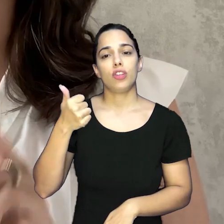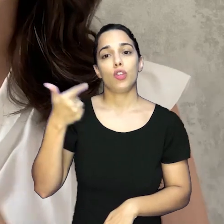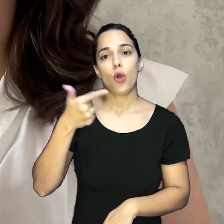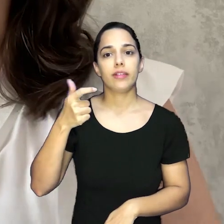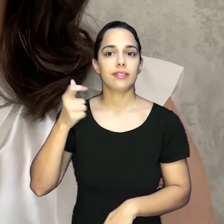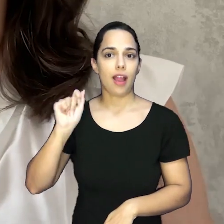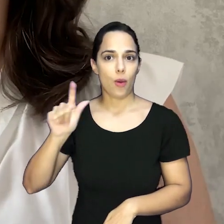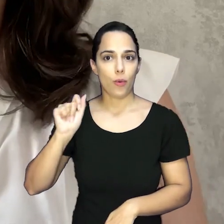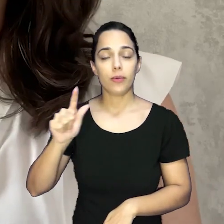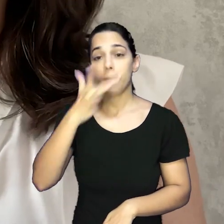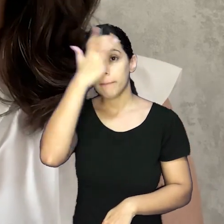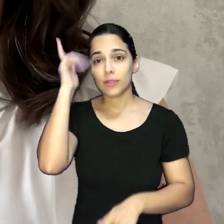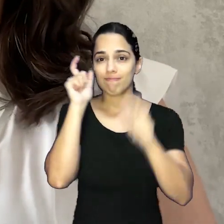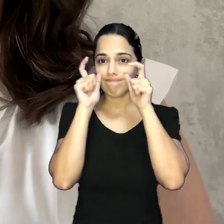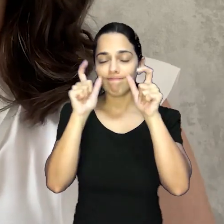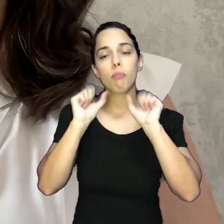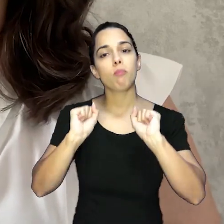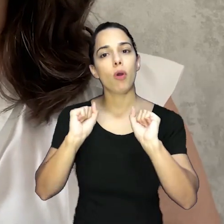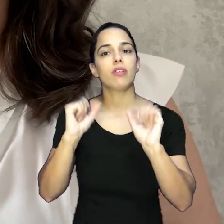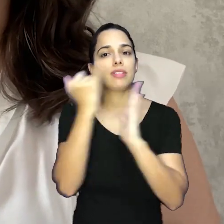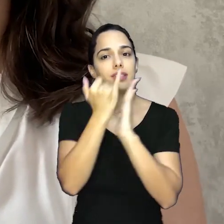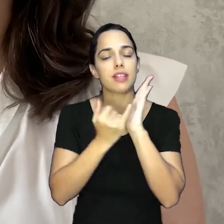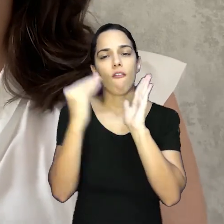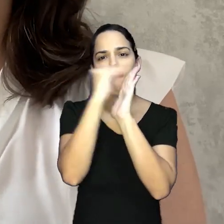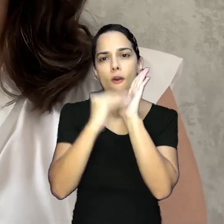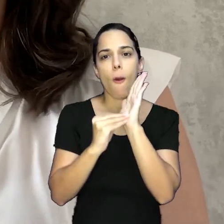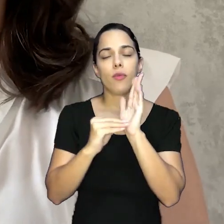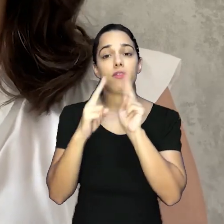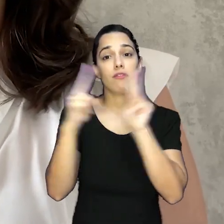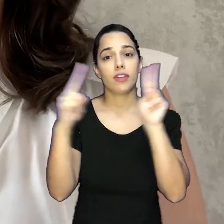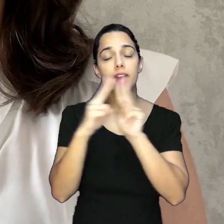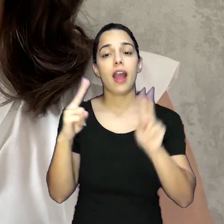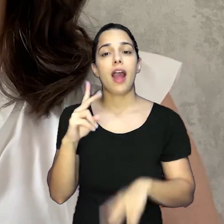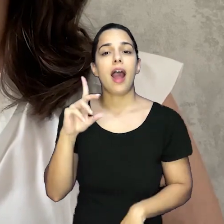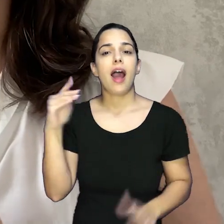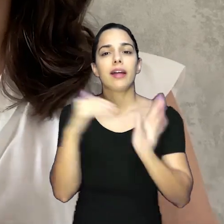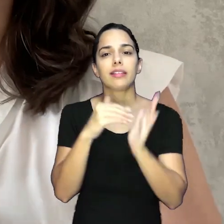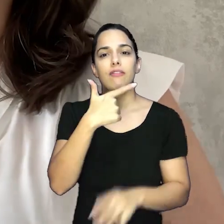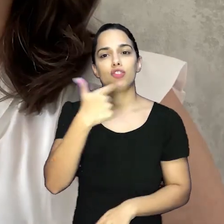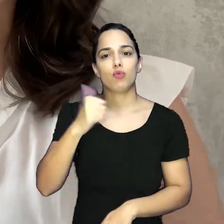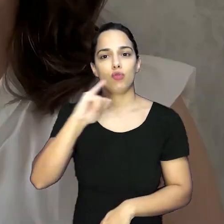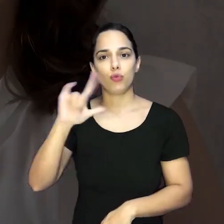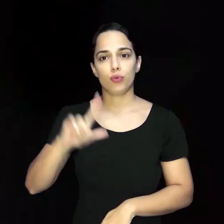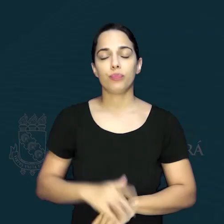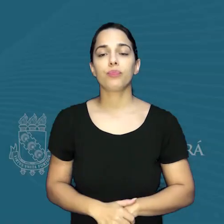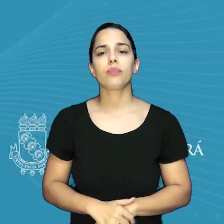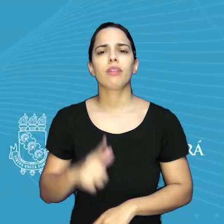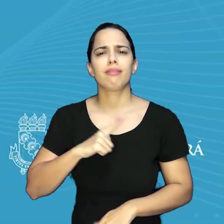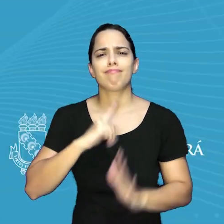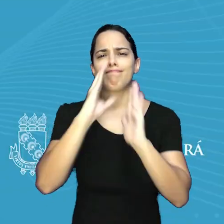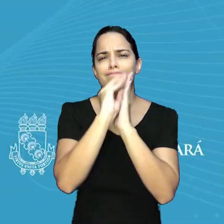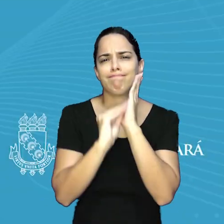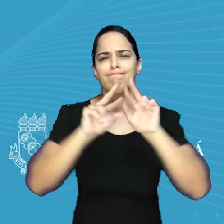partir do dia 2 de agosto. E quem tiver interesse pode se inscrever por meio de formulário eletrônico até o dia 21 de julho. O